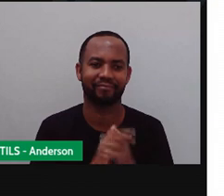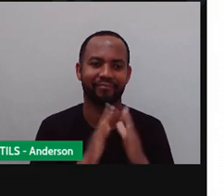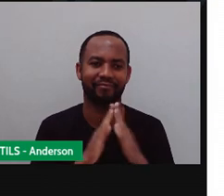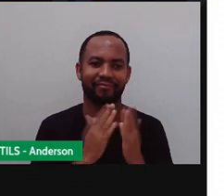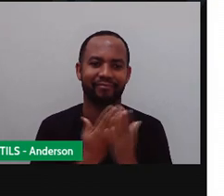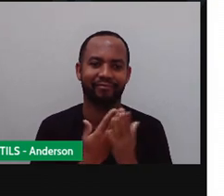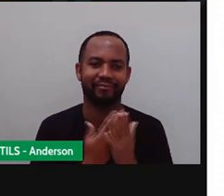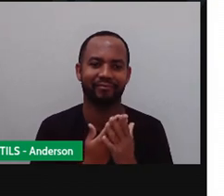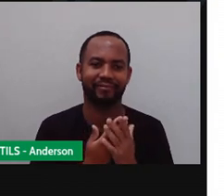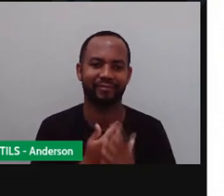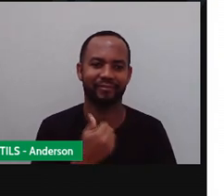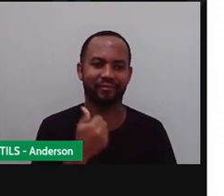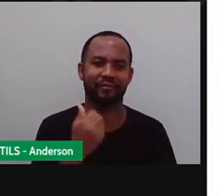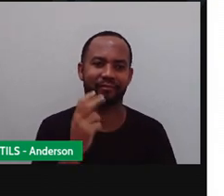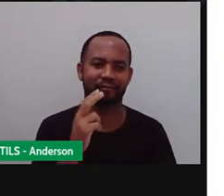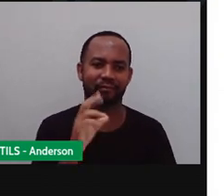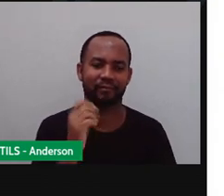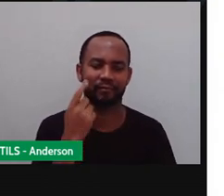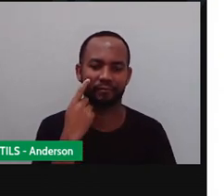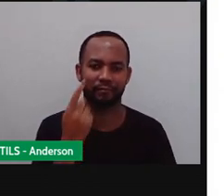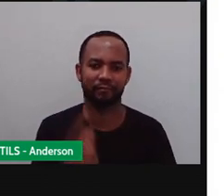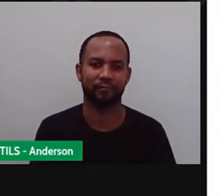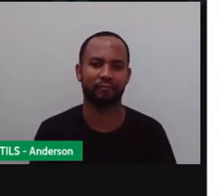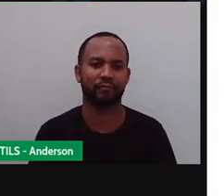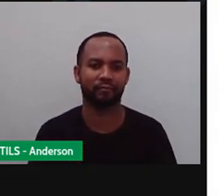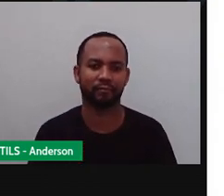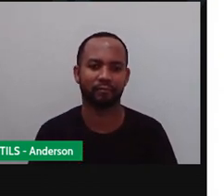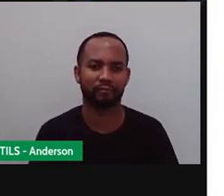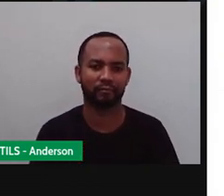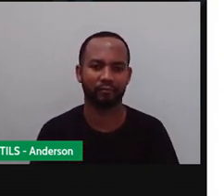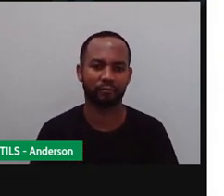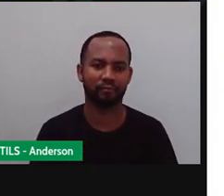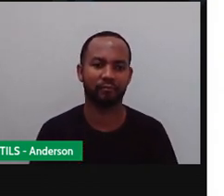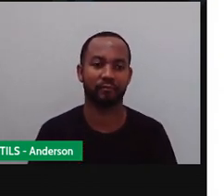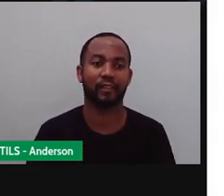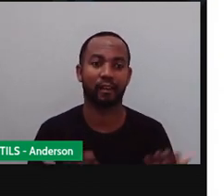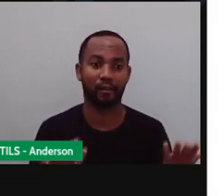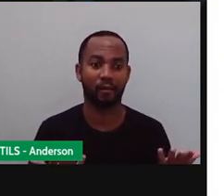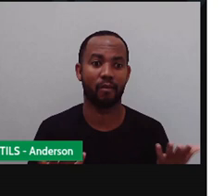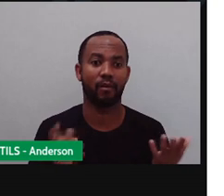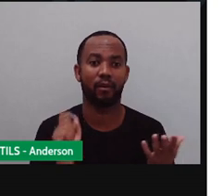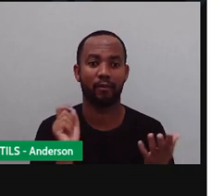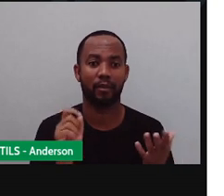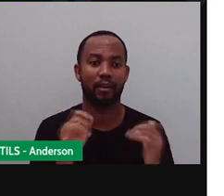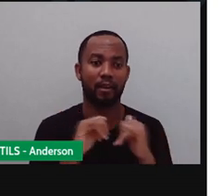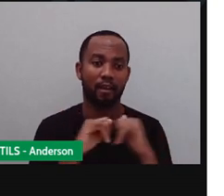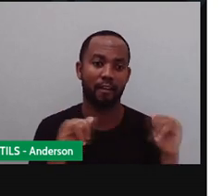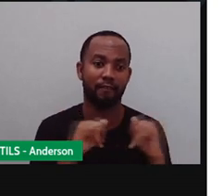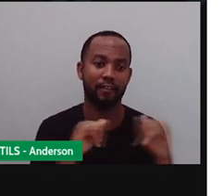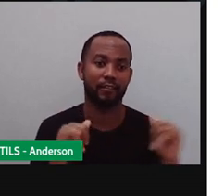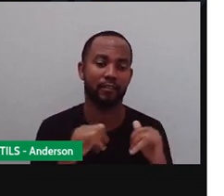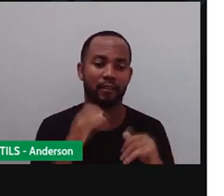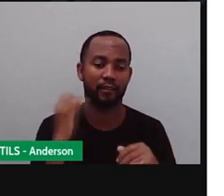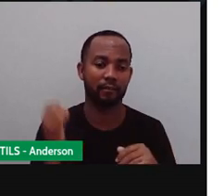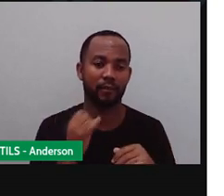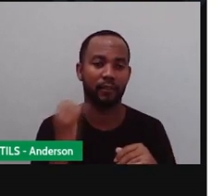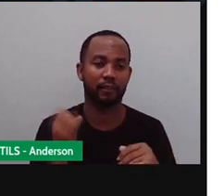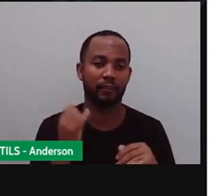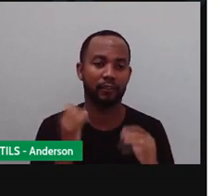de número 150. Vamos lá. E, né, os nossos recadinhos.